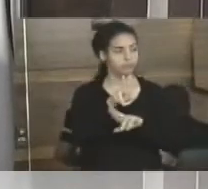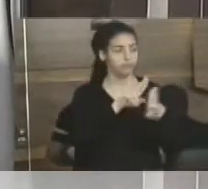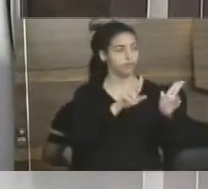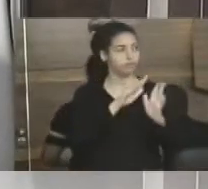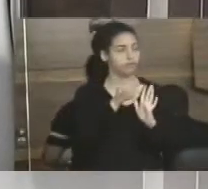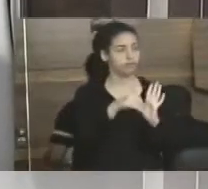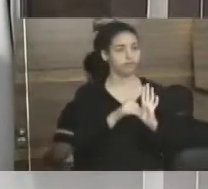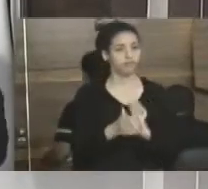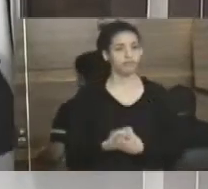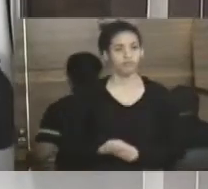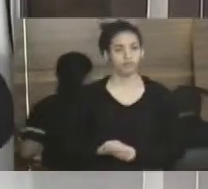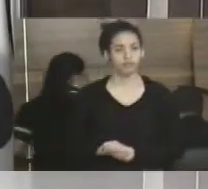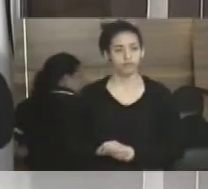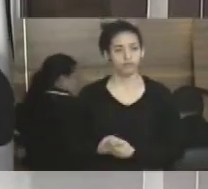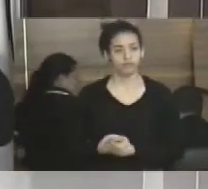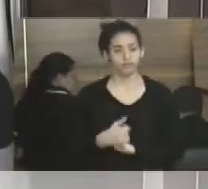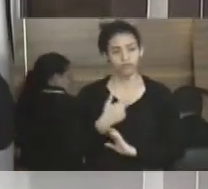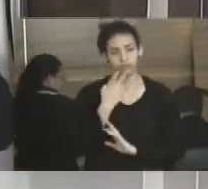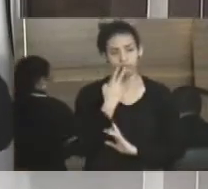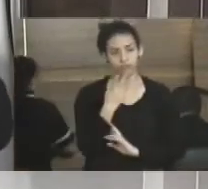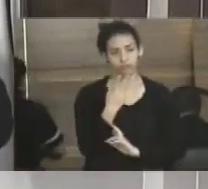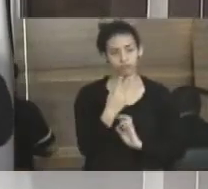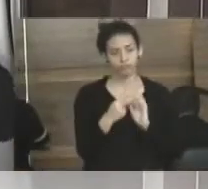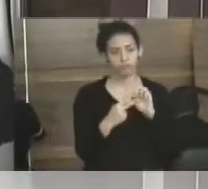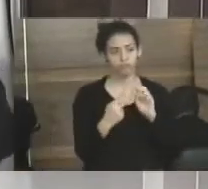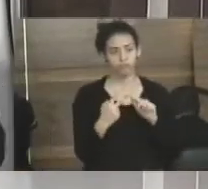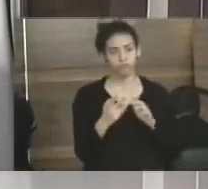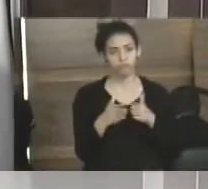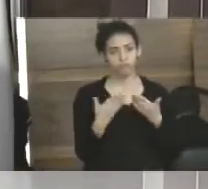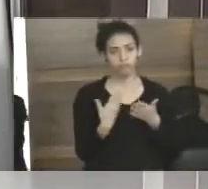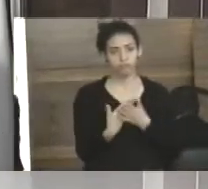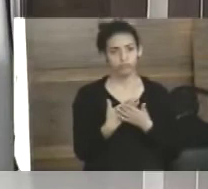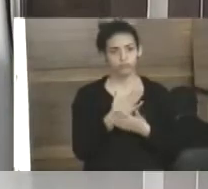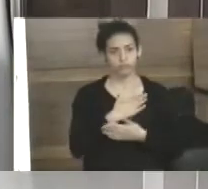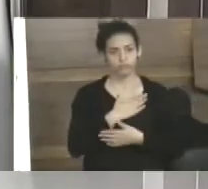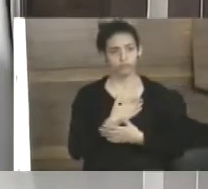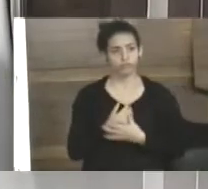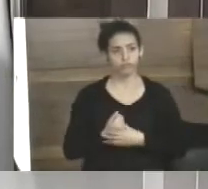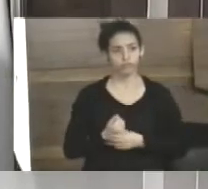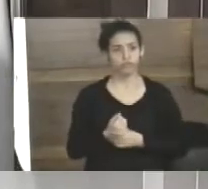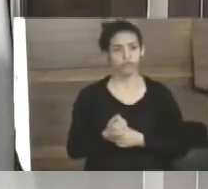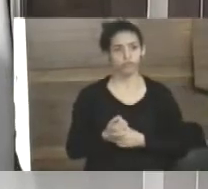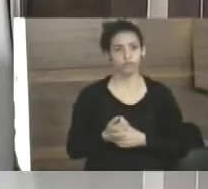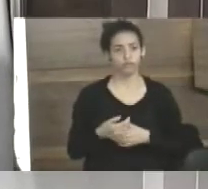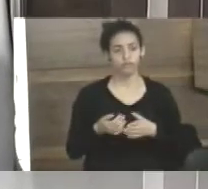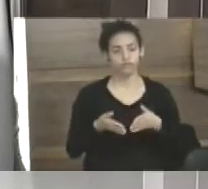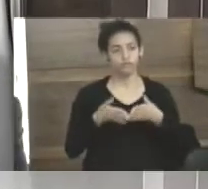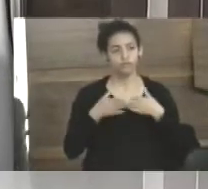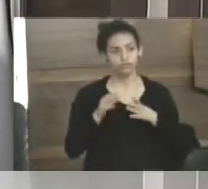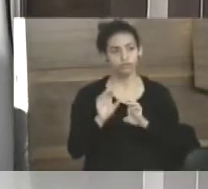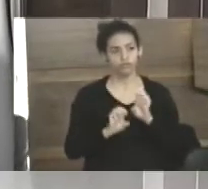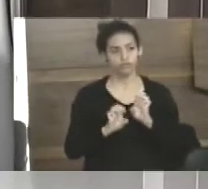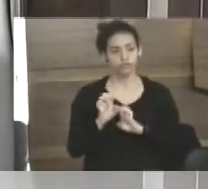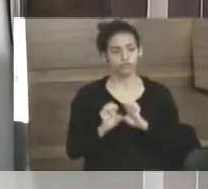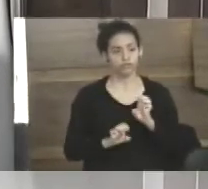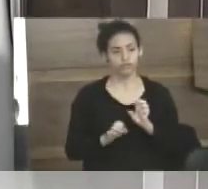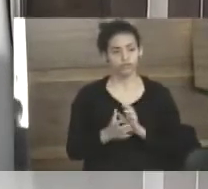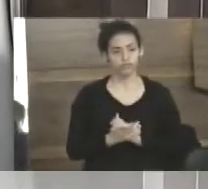nós vamos ao trabalho. falar aqui de dois requerimentos meus, solicitando a empresa